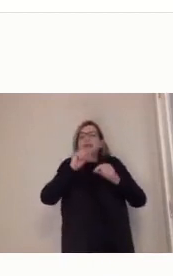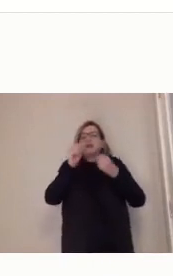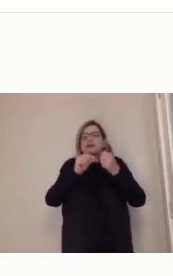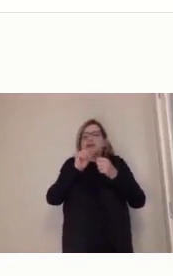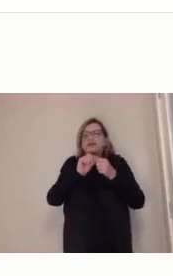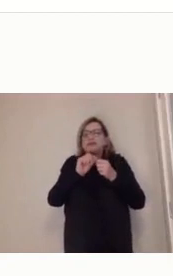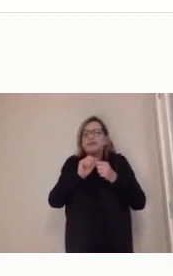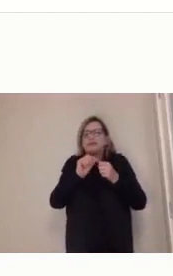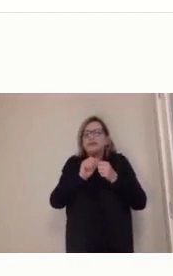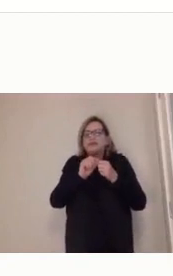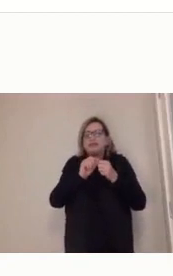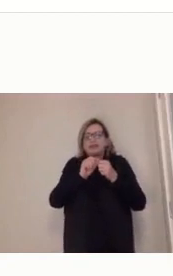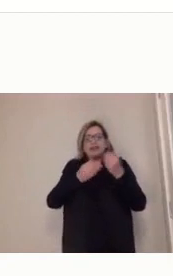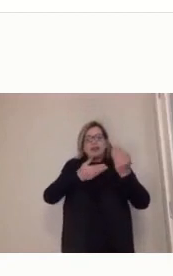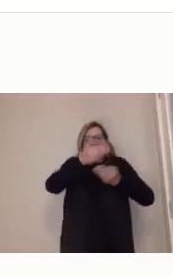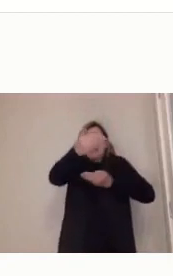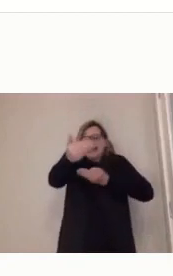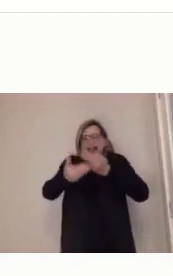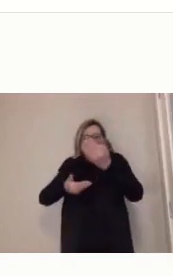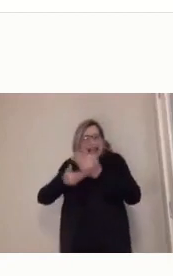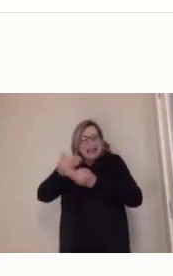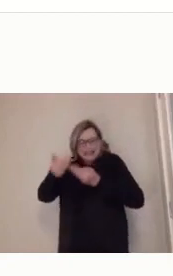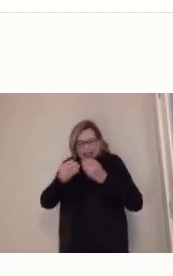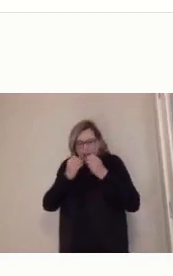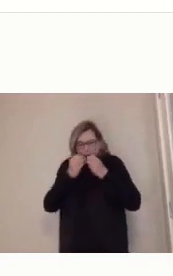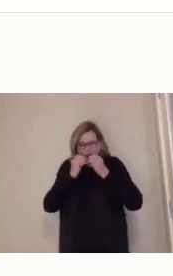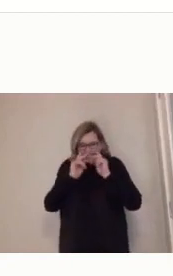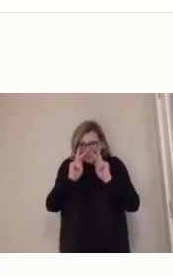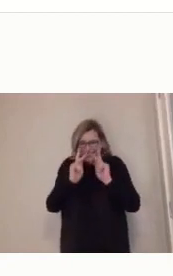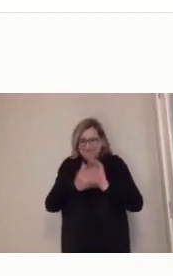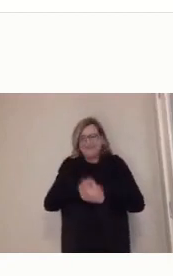Tá bom.